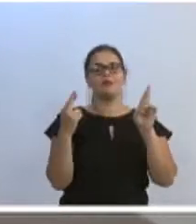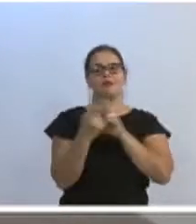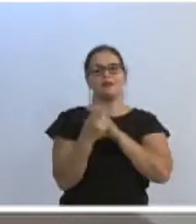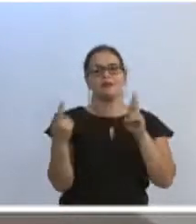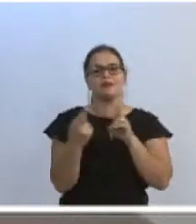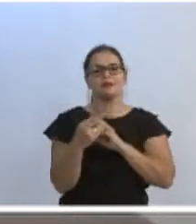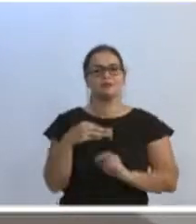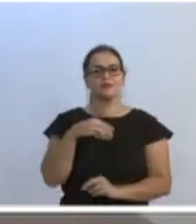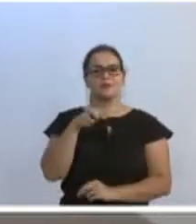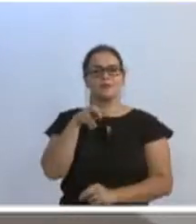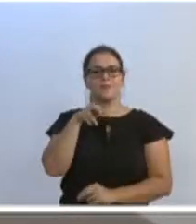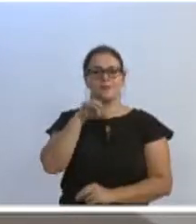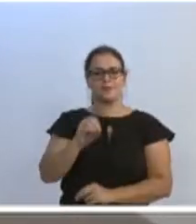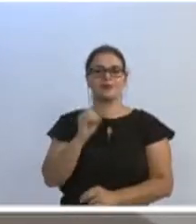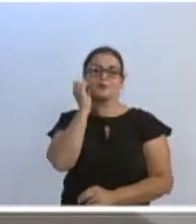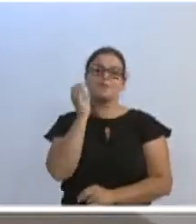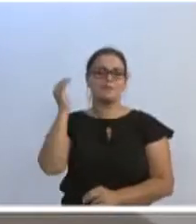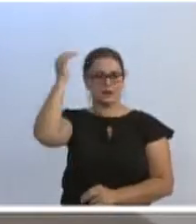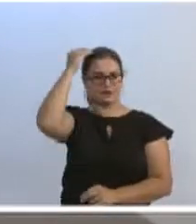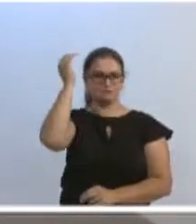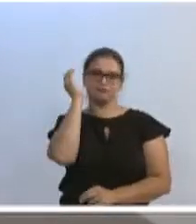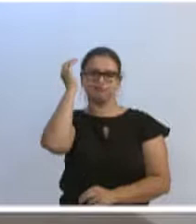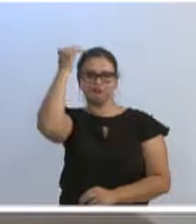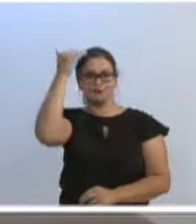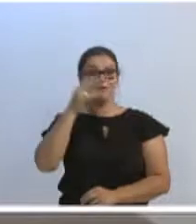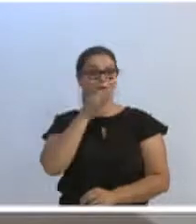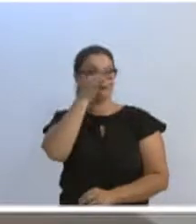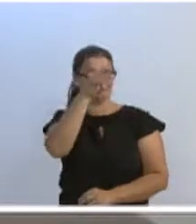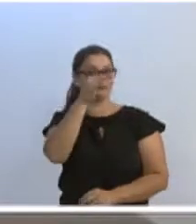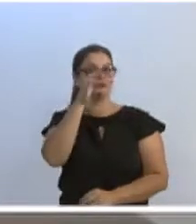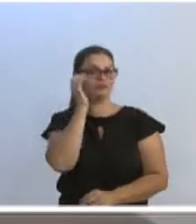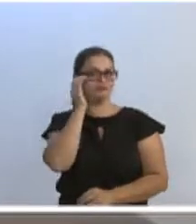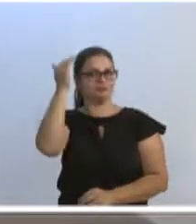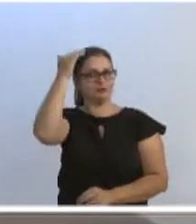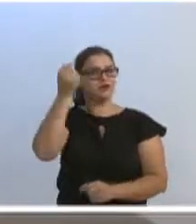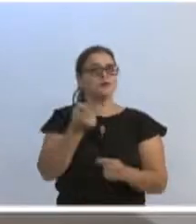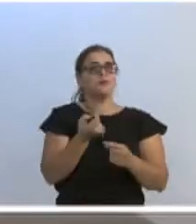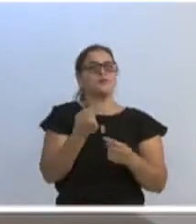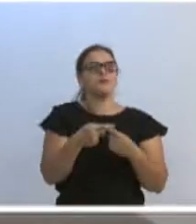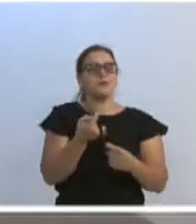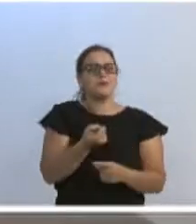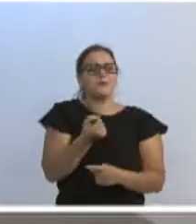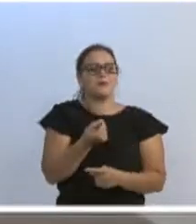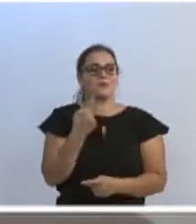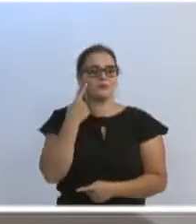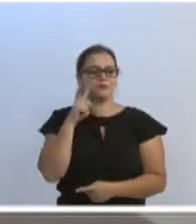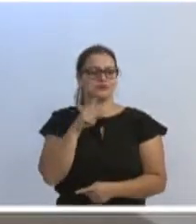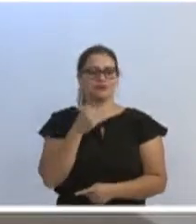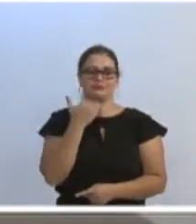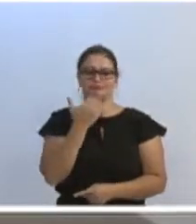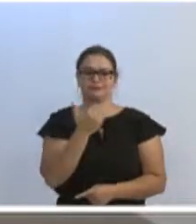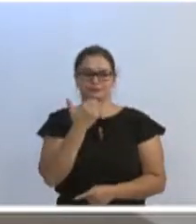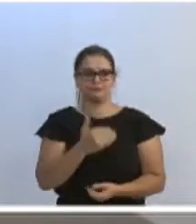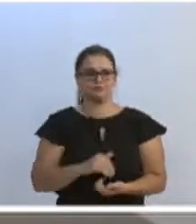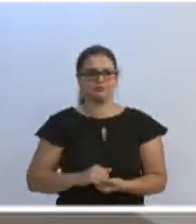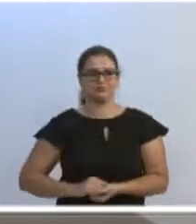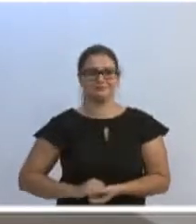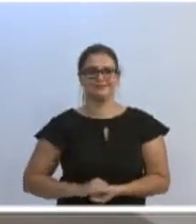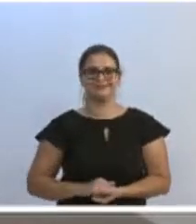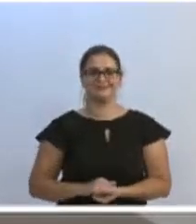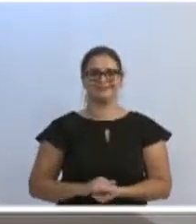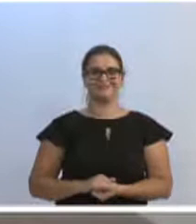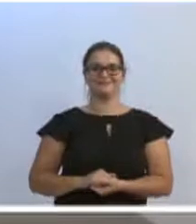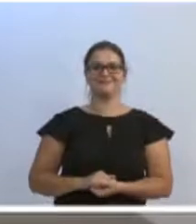ao Mário, futuro prefeito Mário, agora realmente futuro, porque são poucos dias em relação à posse que ficou registrado agora. E